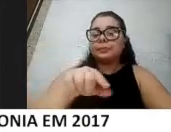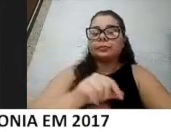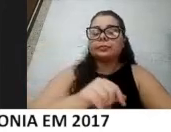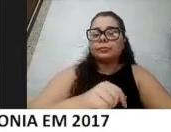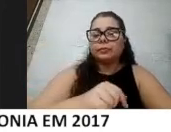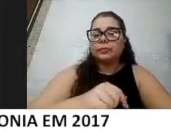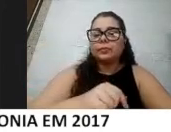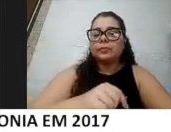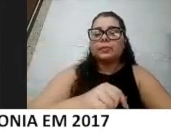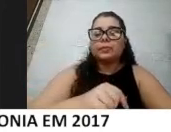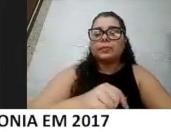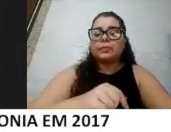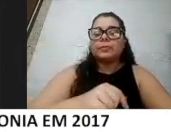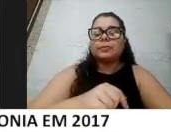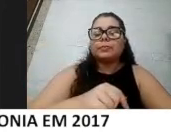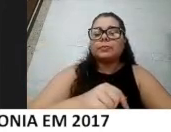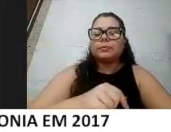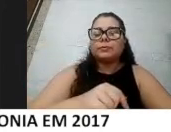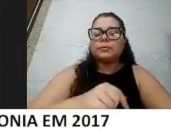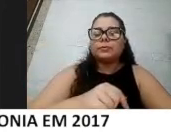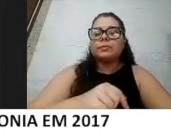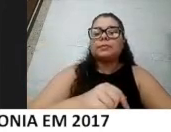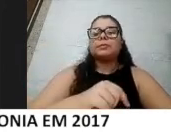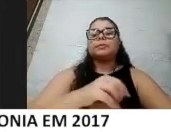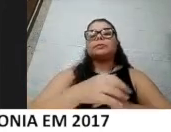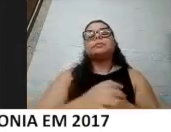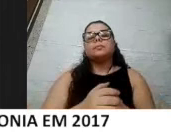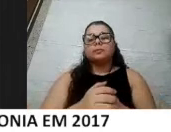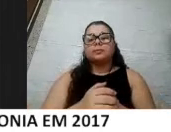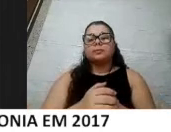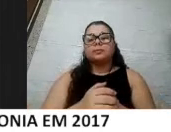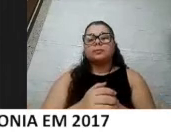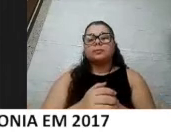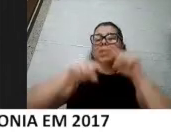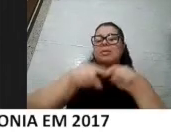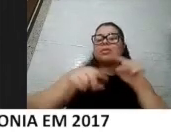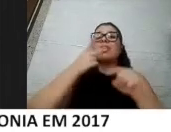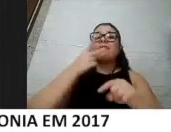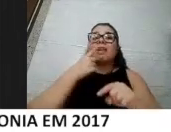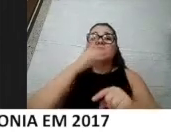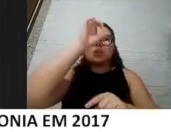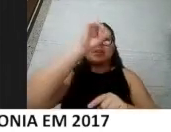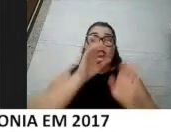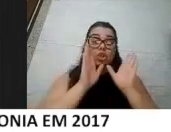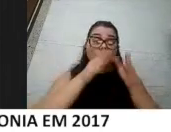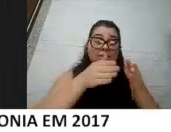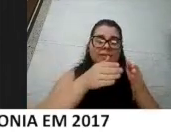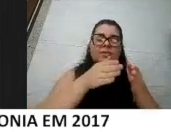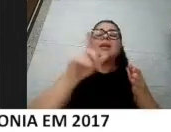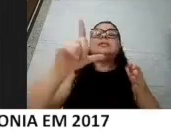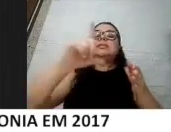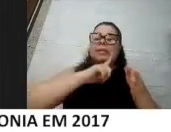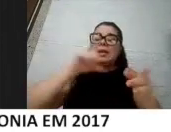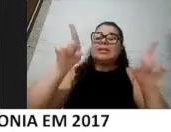publicações referentes a algum tipo de deficiência específica, a gente também tem publicação